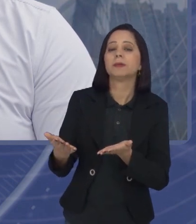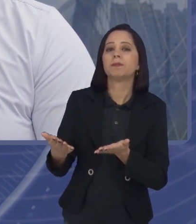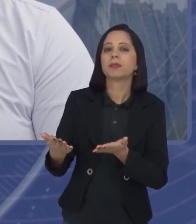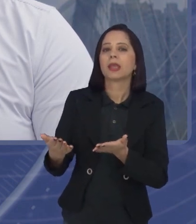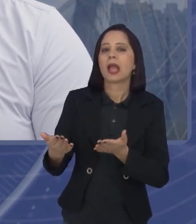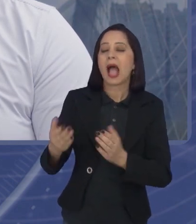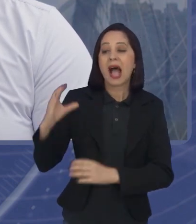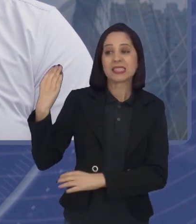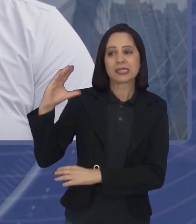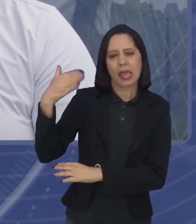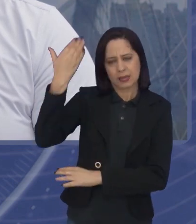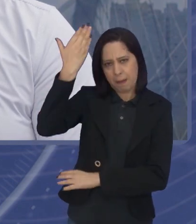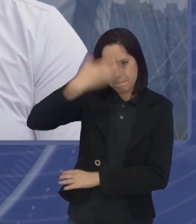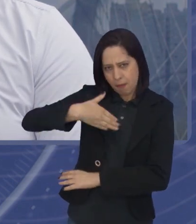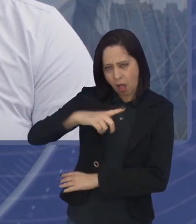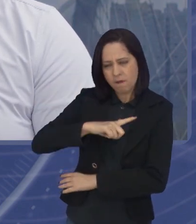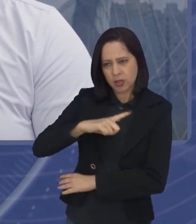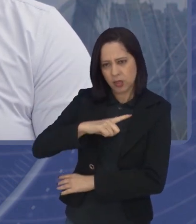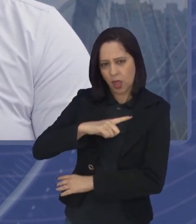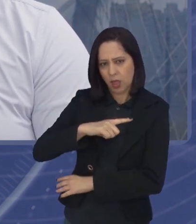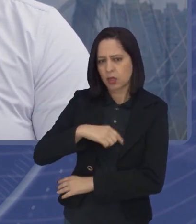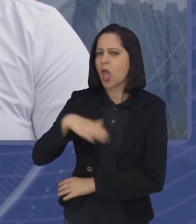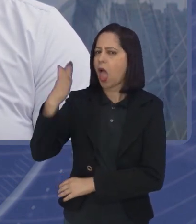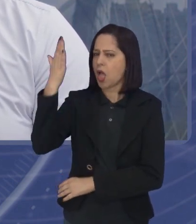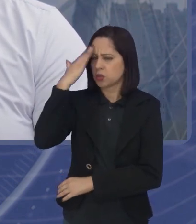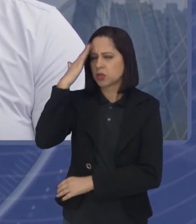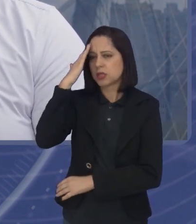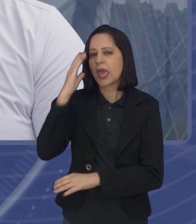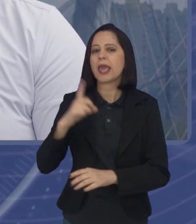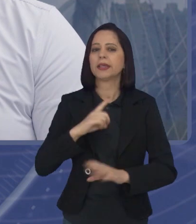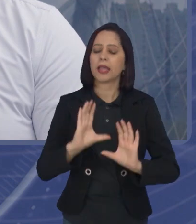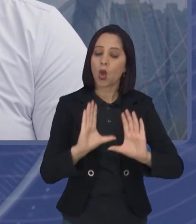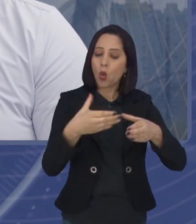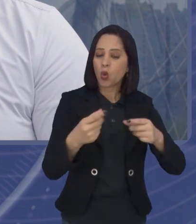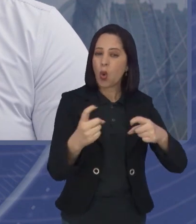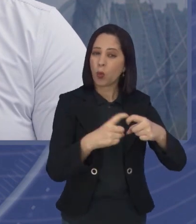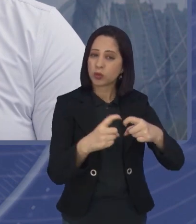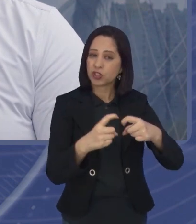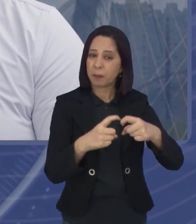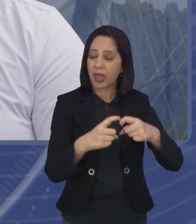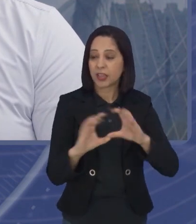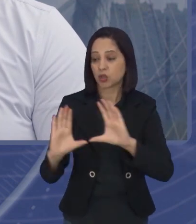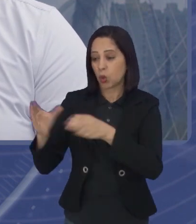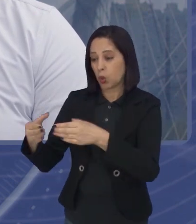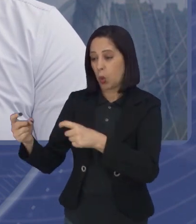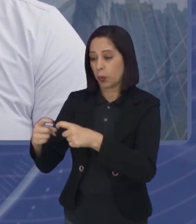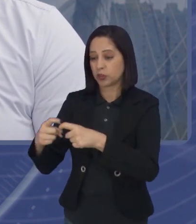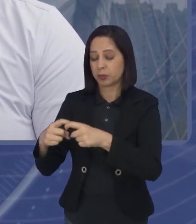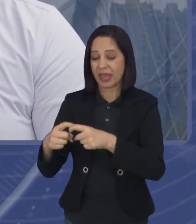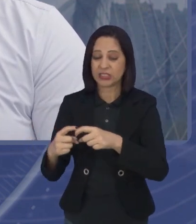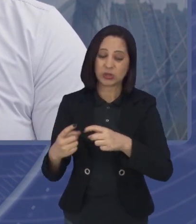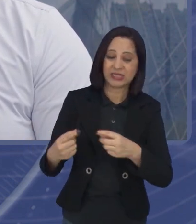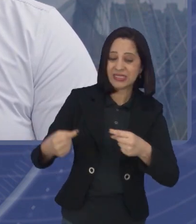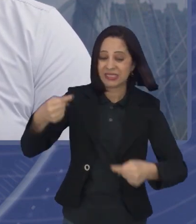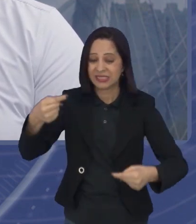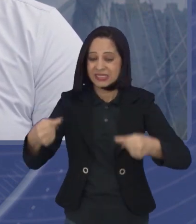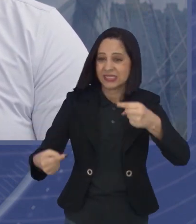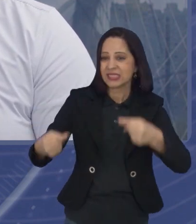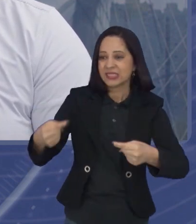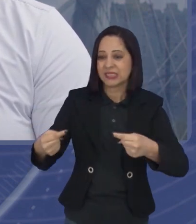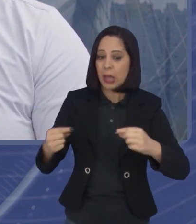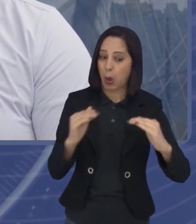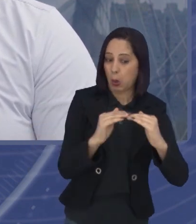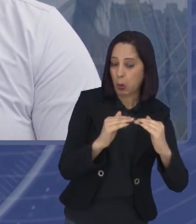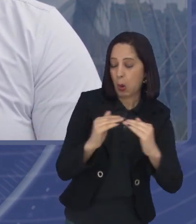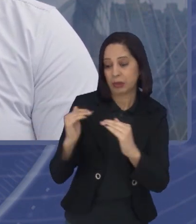científicas. gente sabe que hoje, dentro da própria comunidade médica, há muitas divergências. Há profissionais que são a favor,